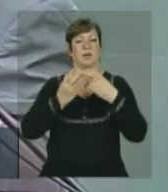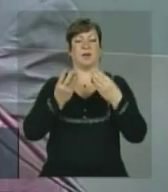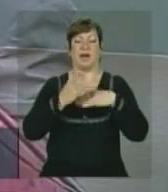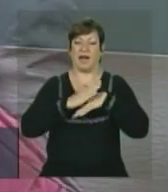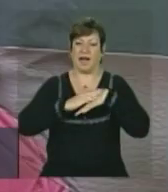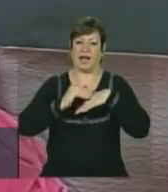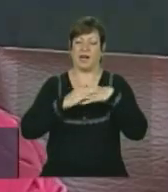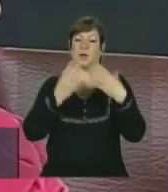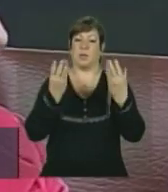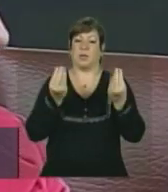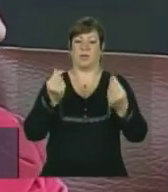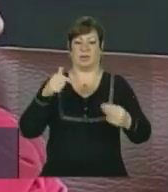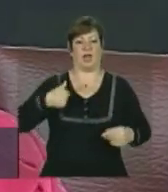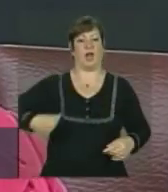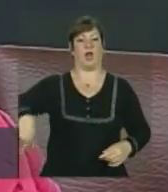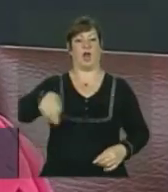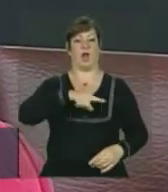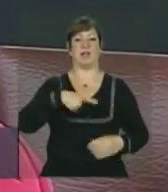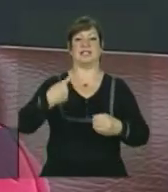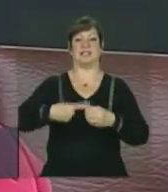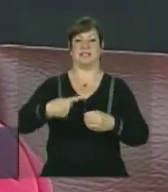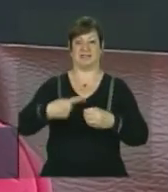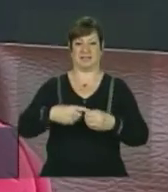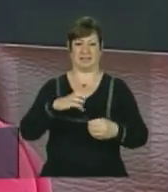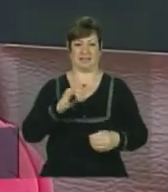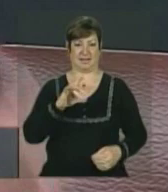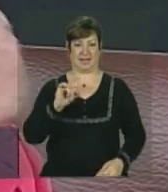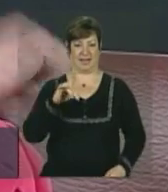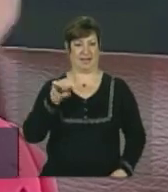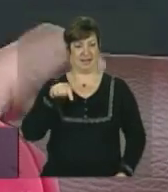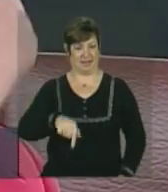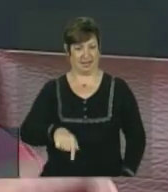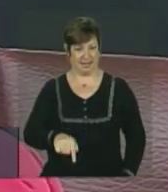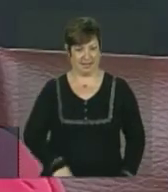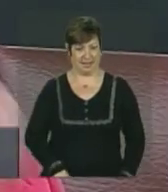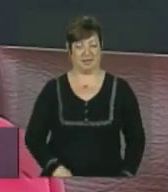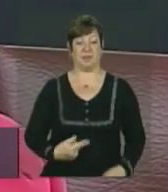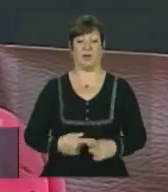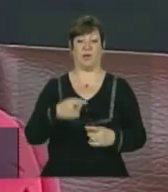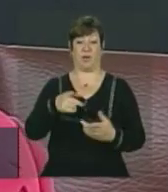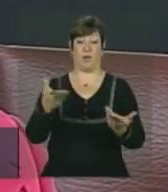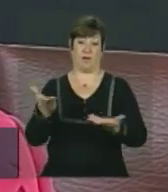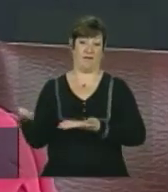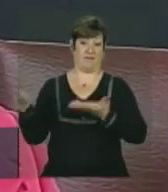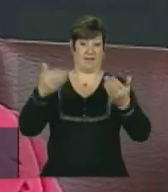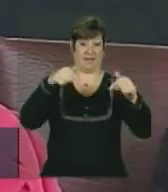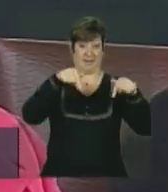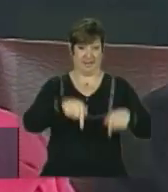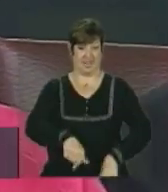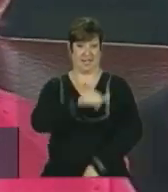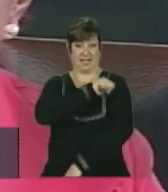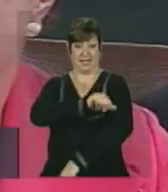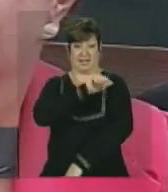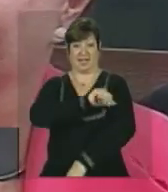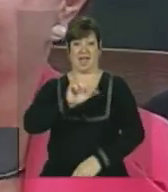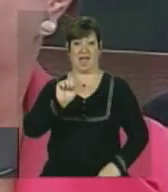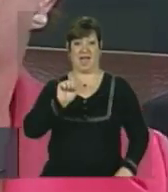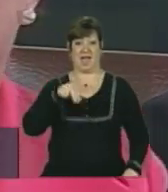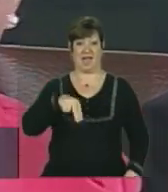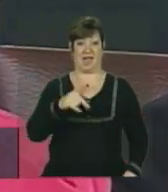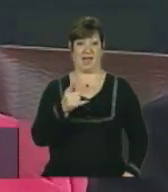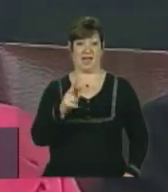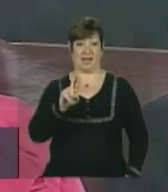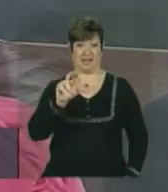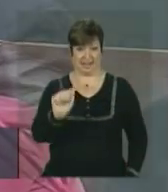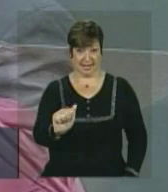cidade, o fato de hoje a senhora estar vindo aqui em Angra dos Reis. Isso é uma